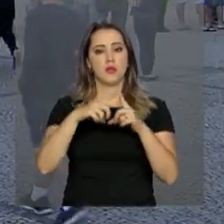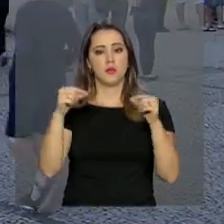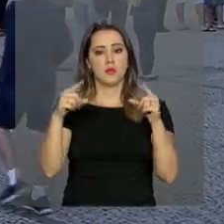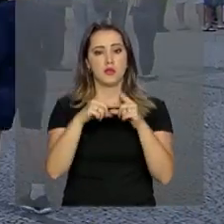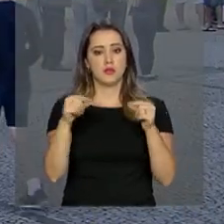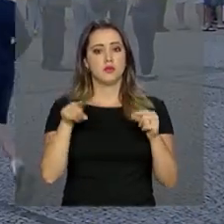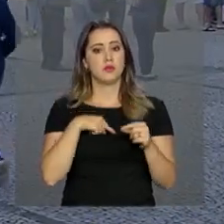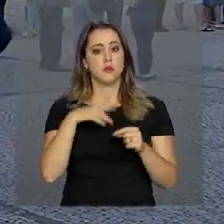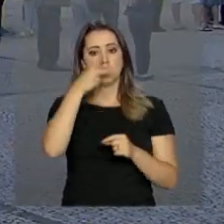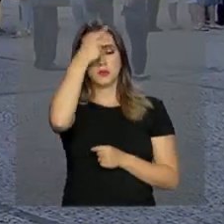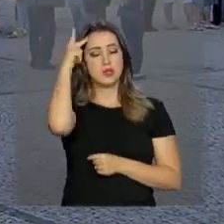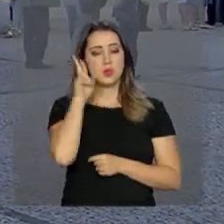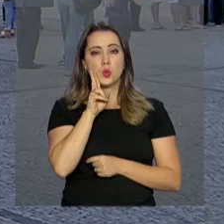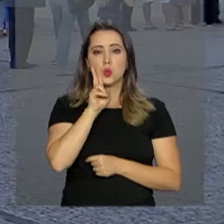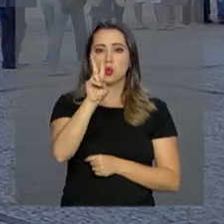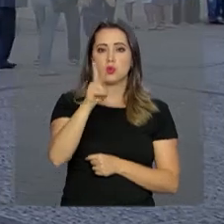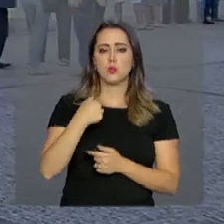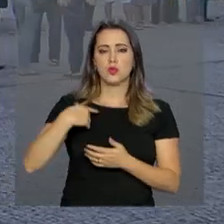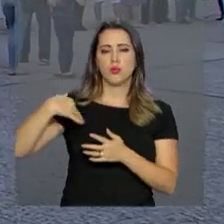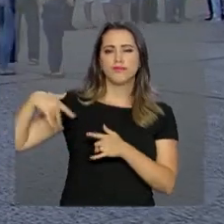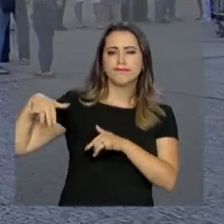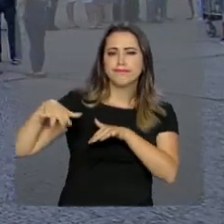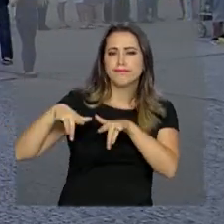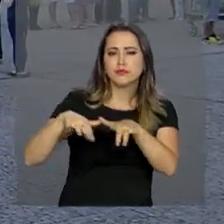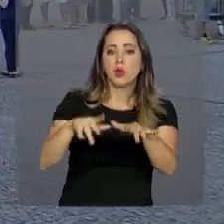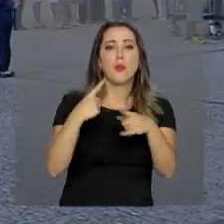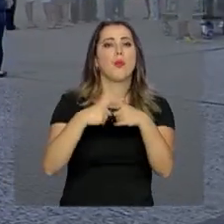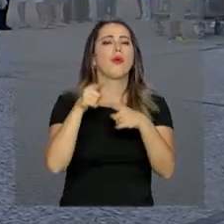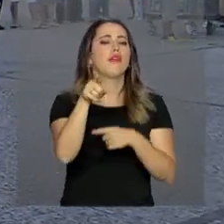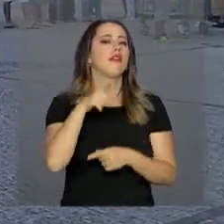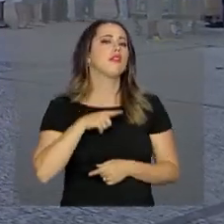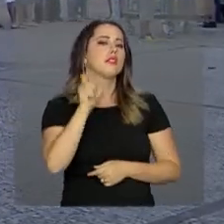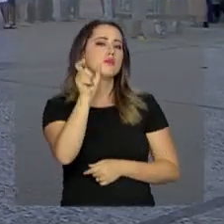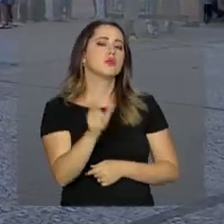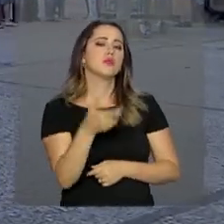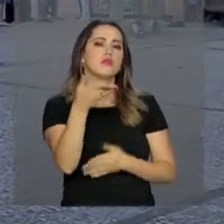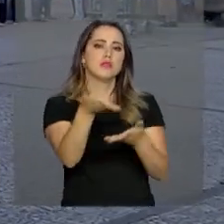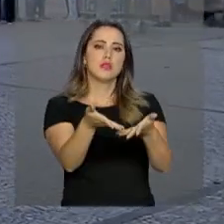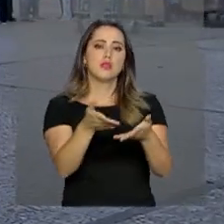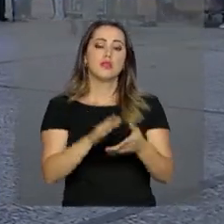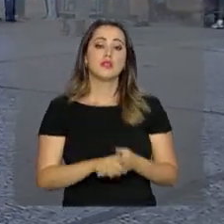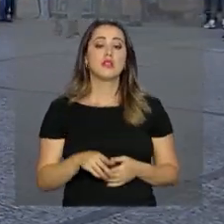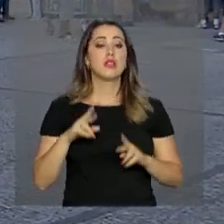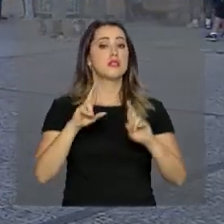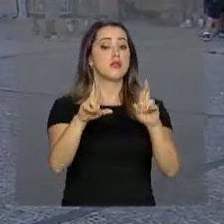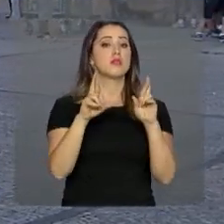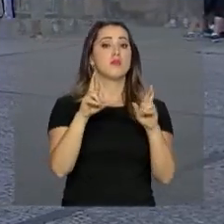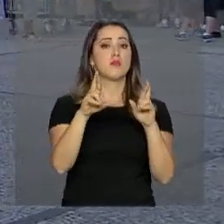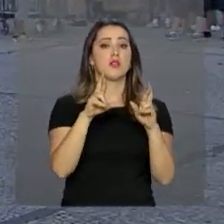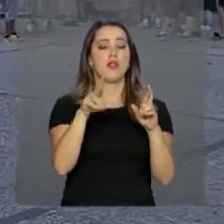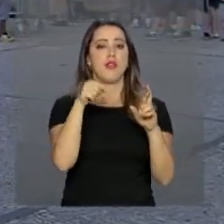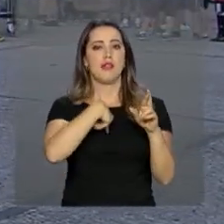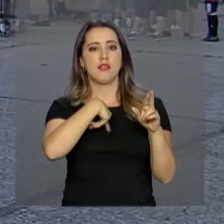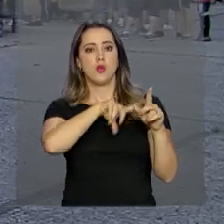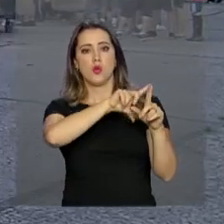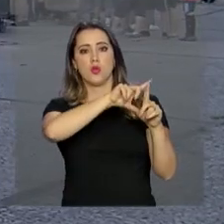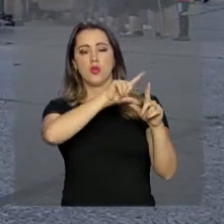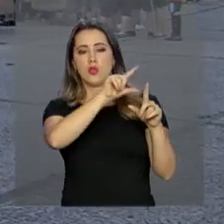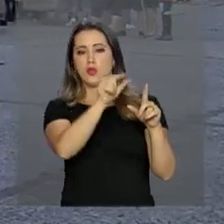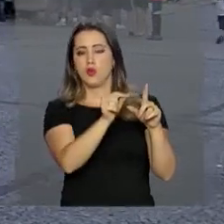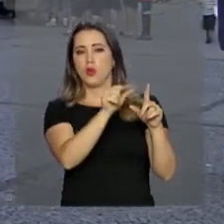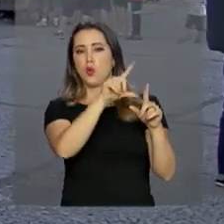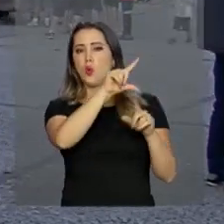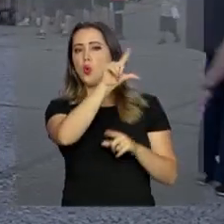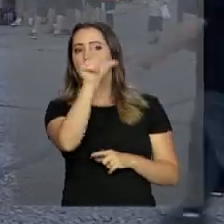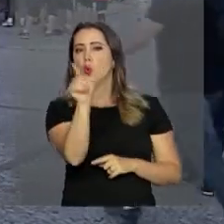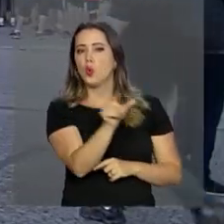Brasília. A gente acompanha essa movimentação. Você sabe por que essas pessoas estão aí? Elas estão esperando a chamada Lua de